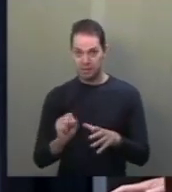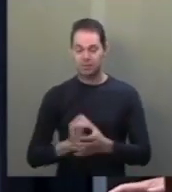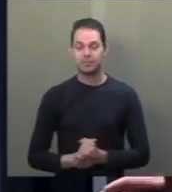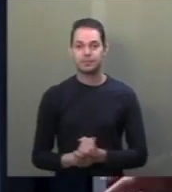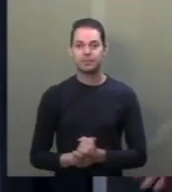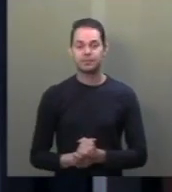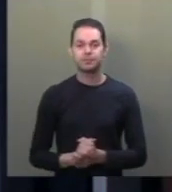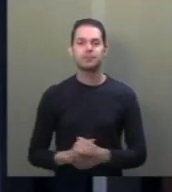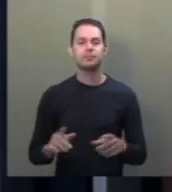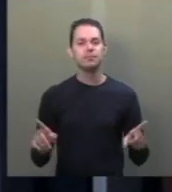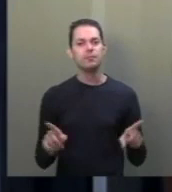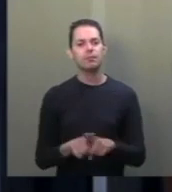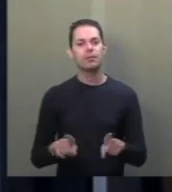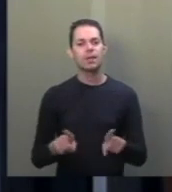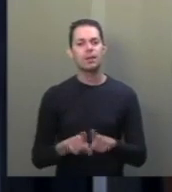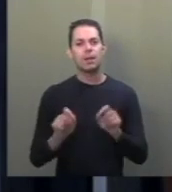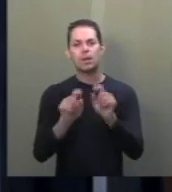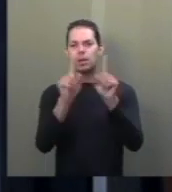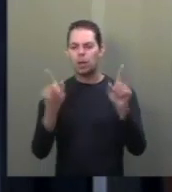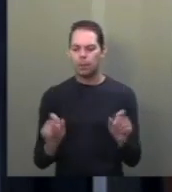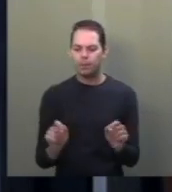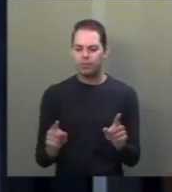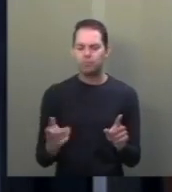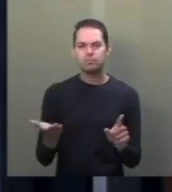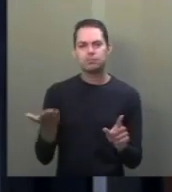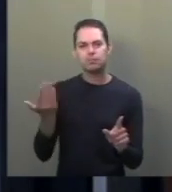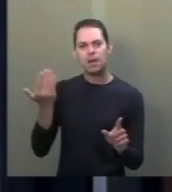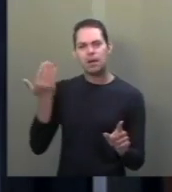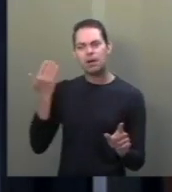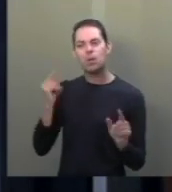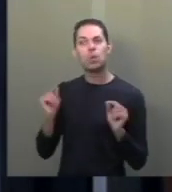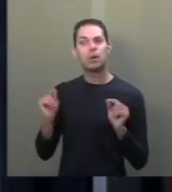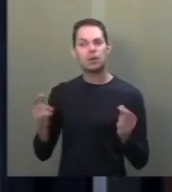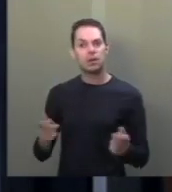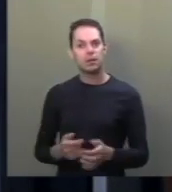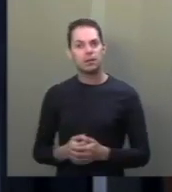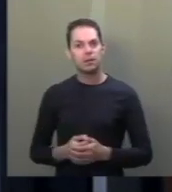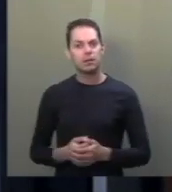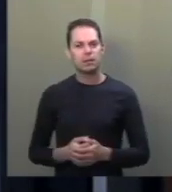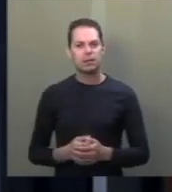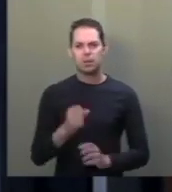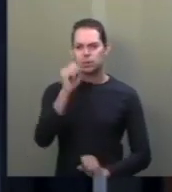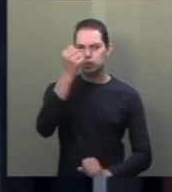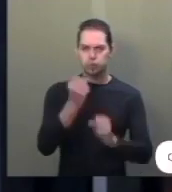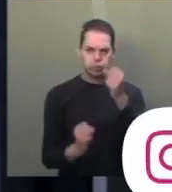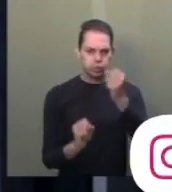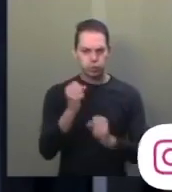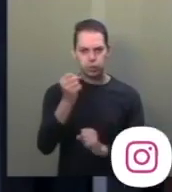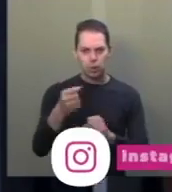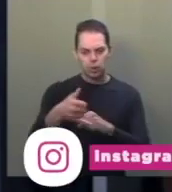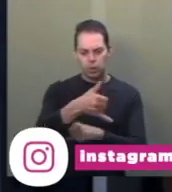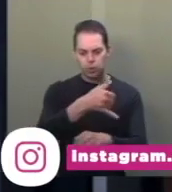E a indagação que se formulava à época, por que as nossas refinarias não